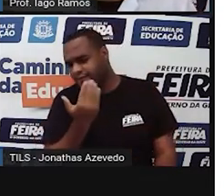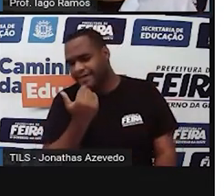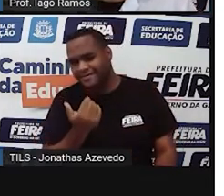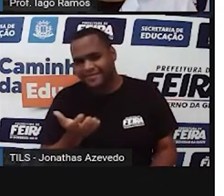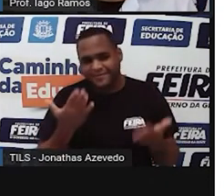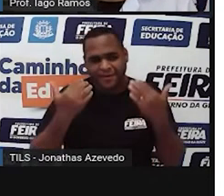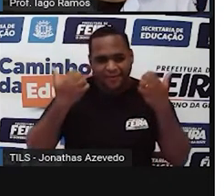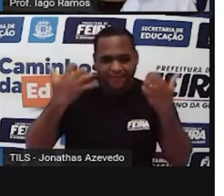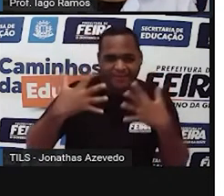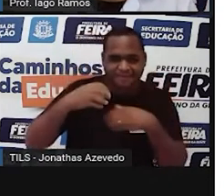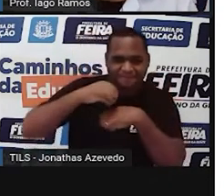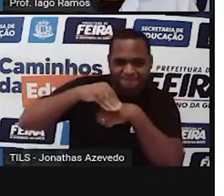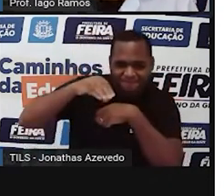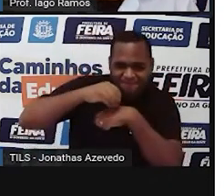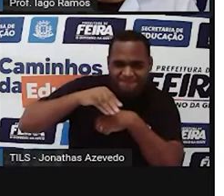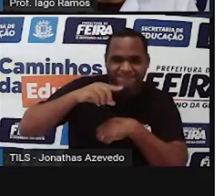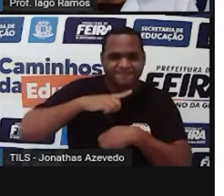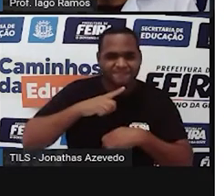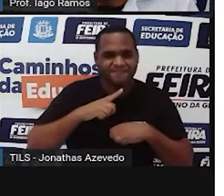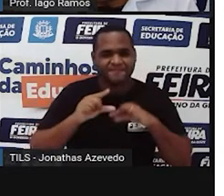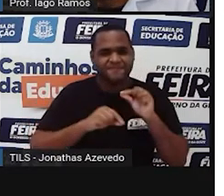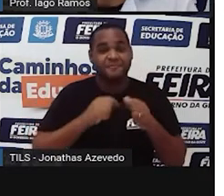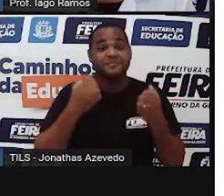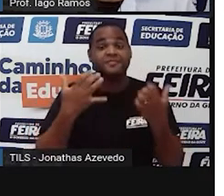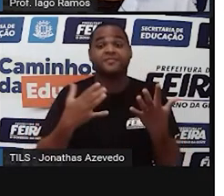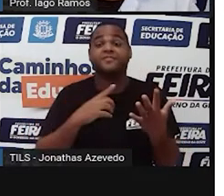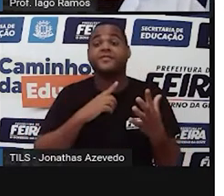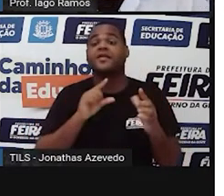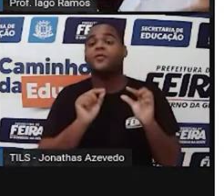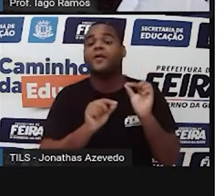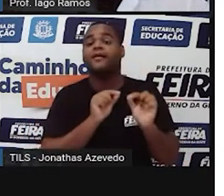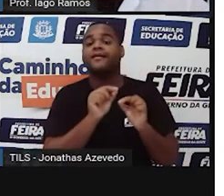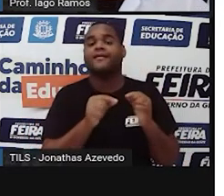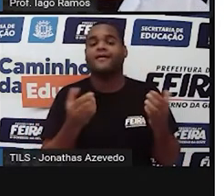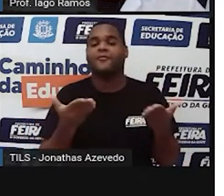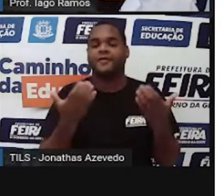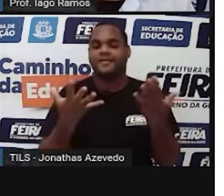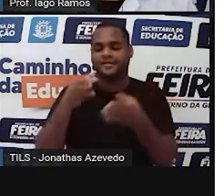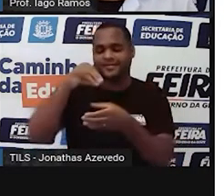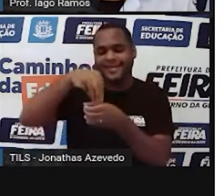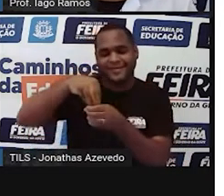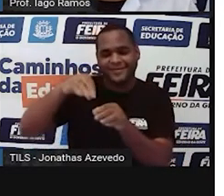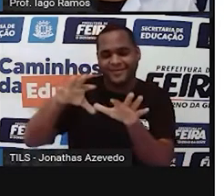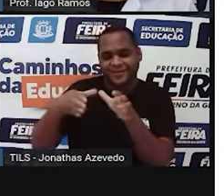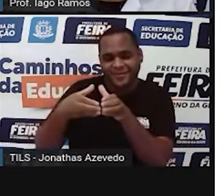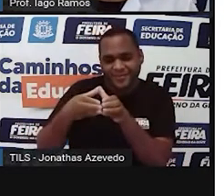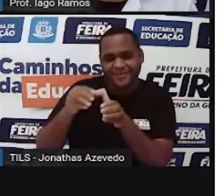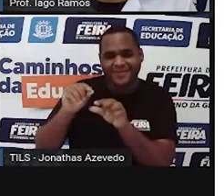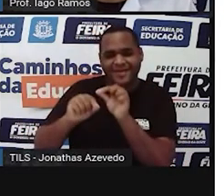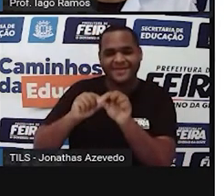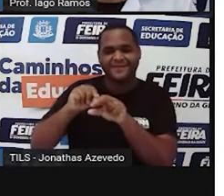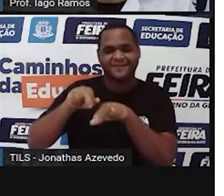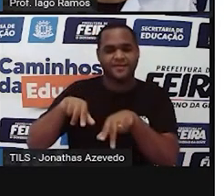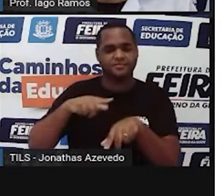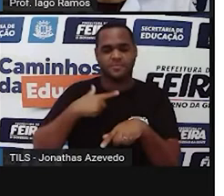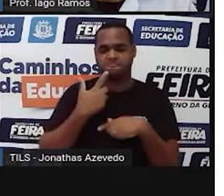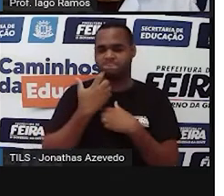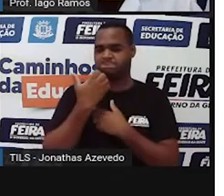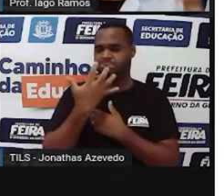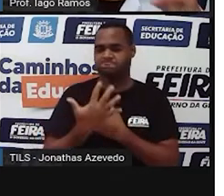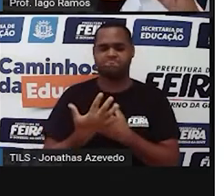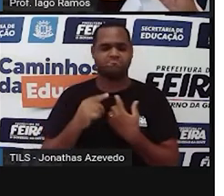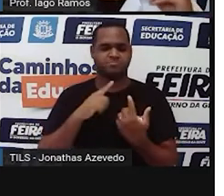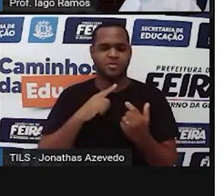porque tem mais coisa, né? E agora, né, dentro desse conjunto de coisas, eu queria trazer pra você aqui o seguinte, ó.